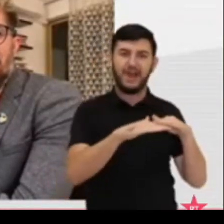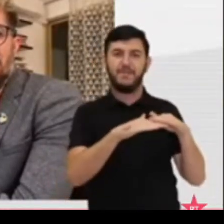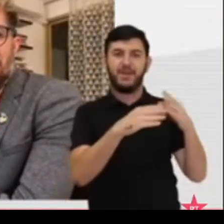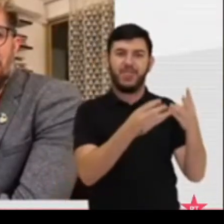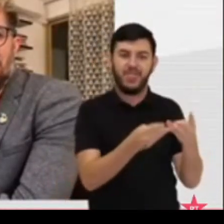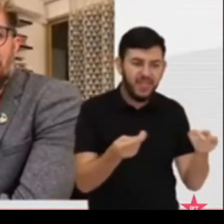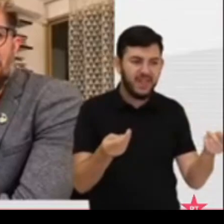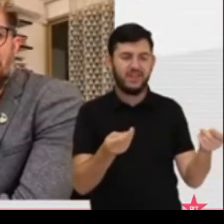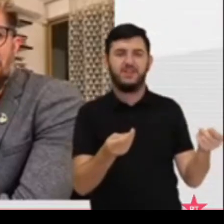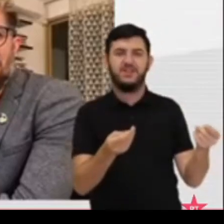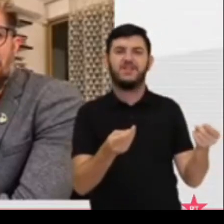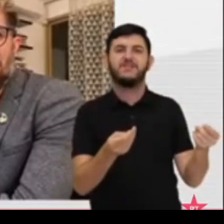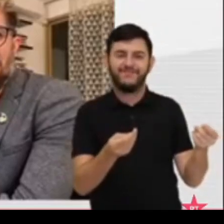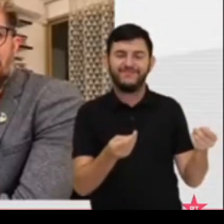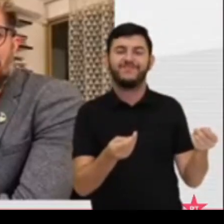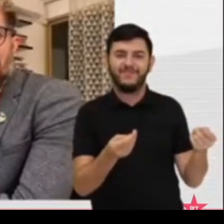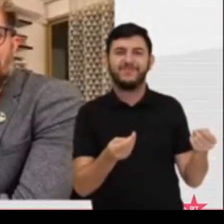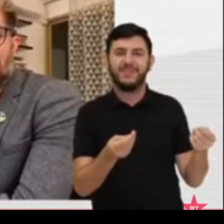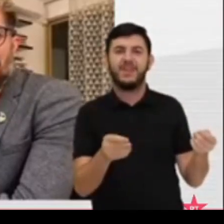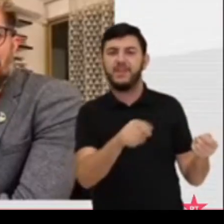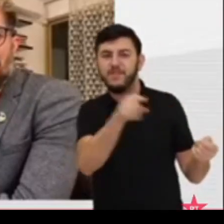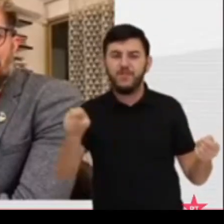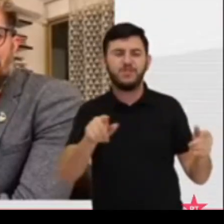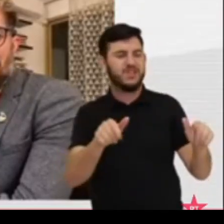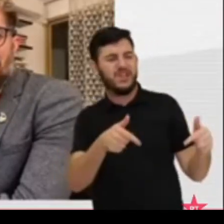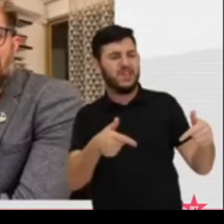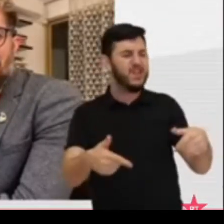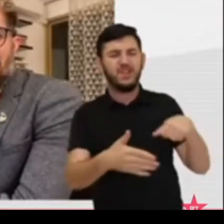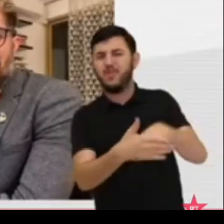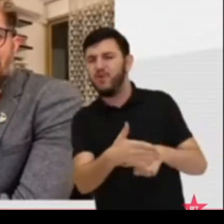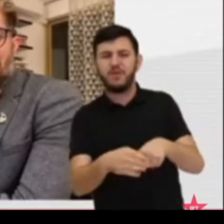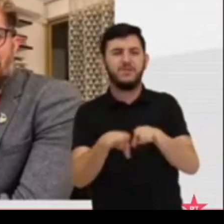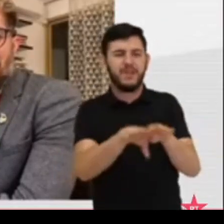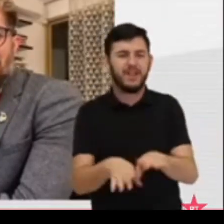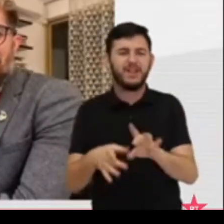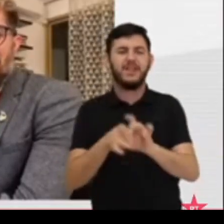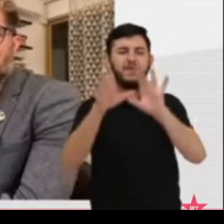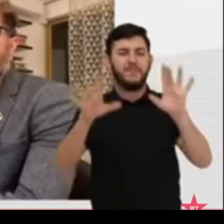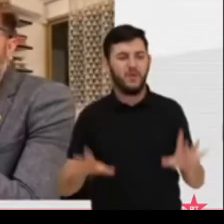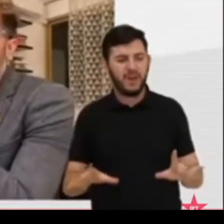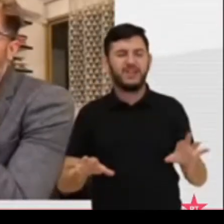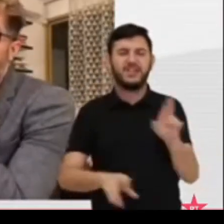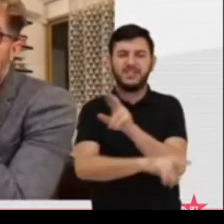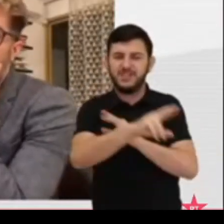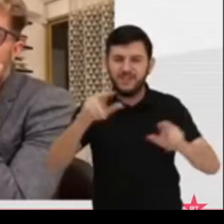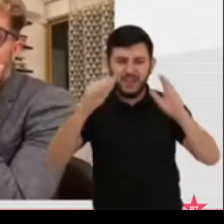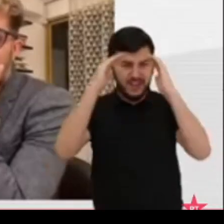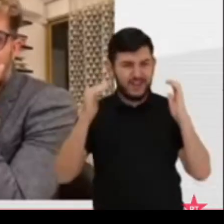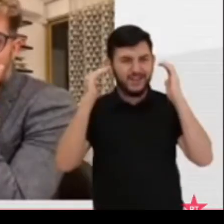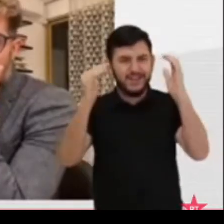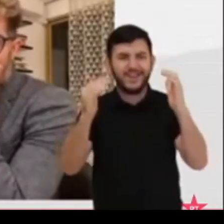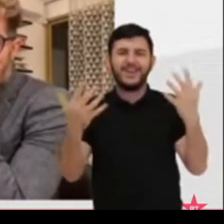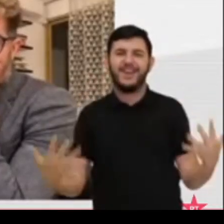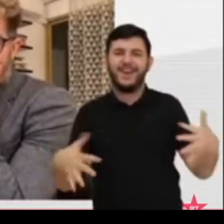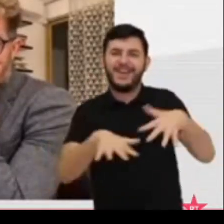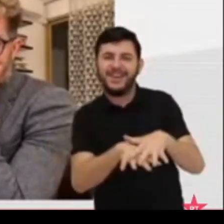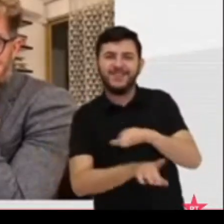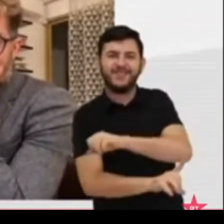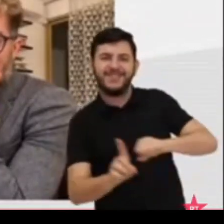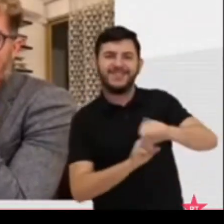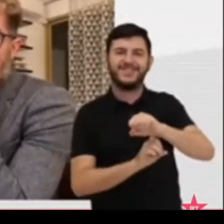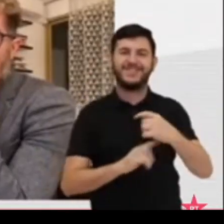as desigualdades, pela inclusão social e pelo respeito à diversidade. Esteve sempre nas